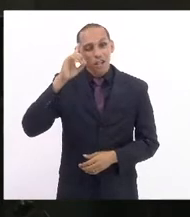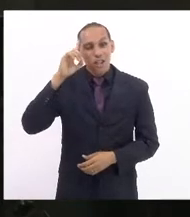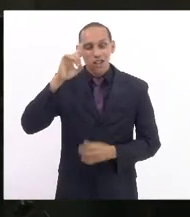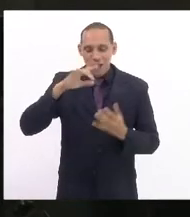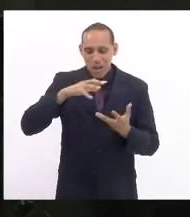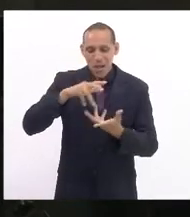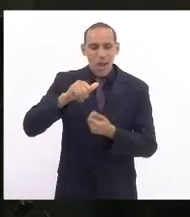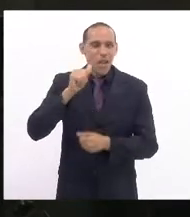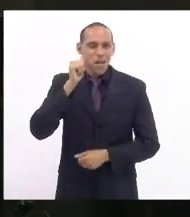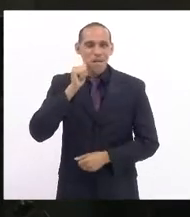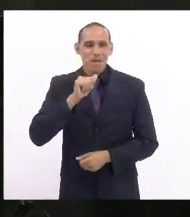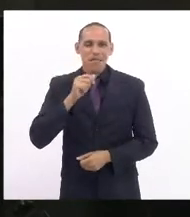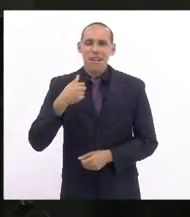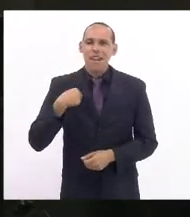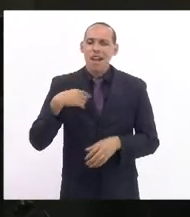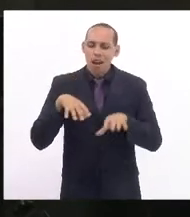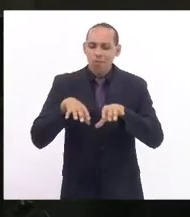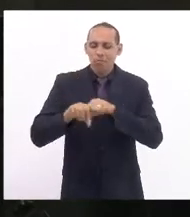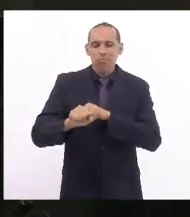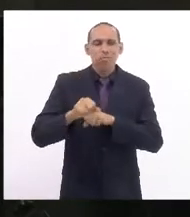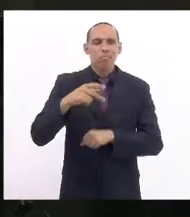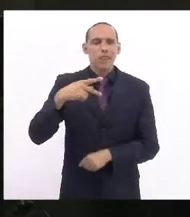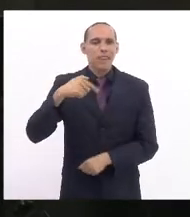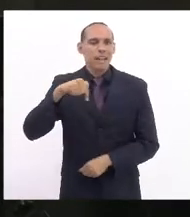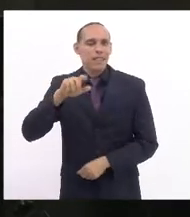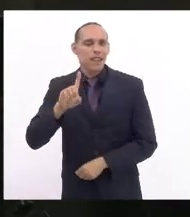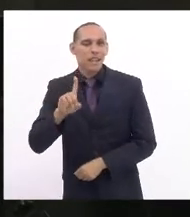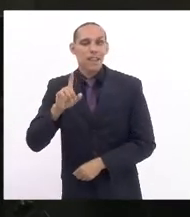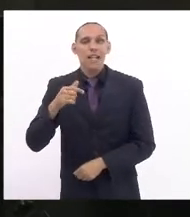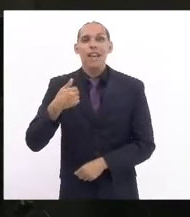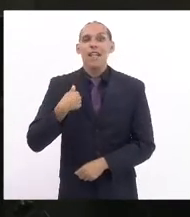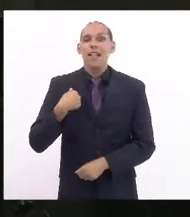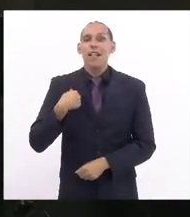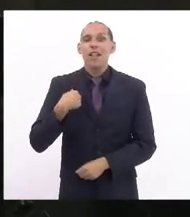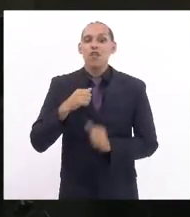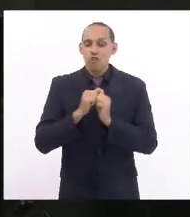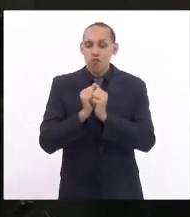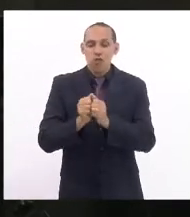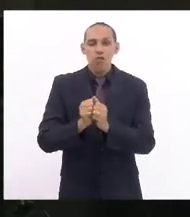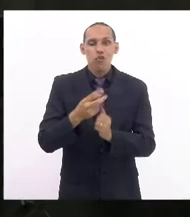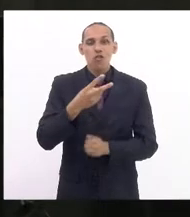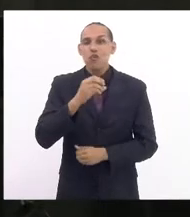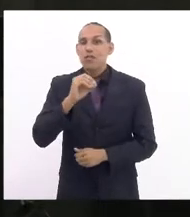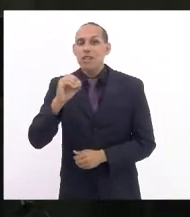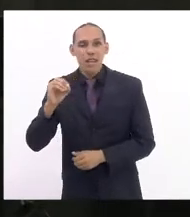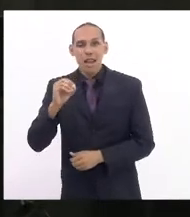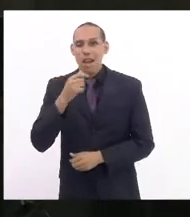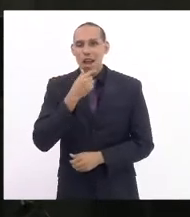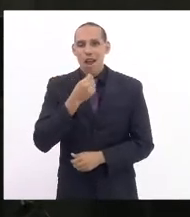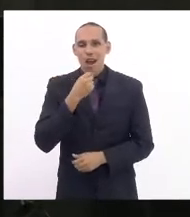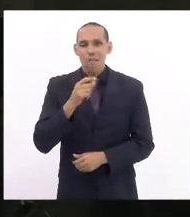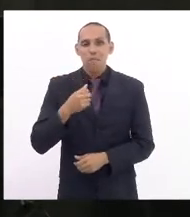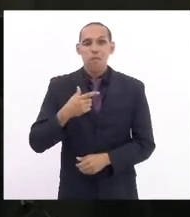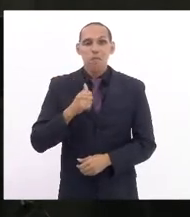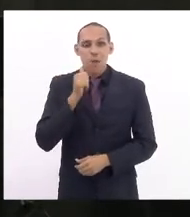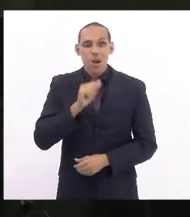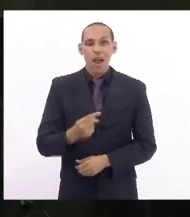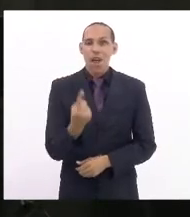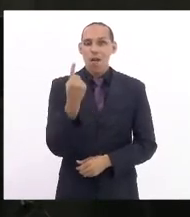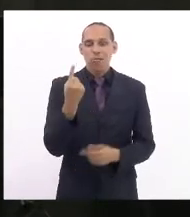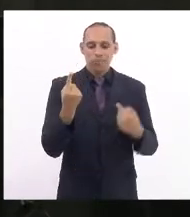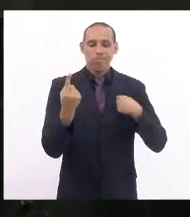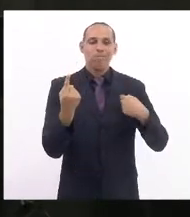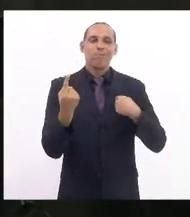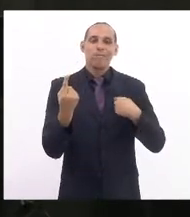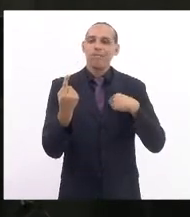eu, quando me formei paraquedista, eu me formei com 200 homens e só tinha eu apenas de mulher. Isso quer